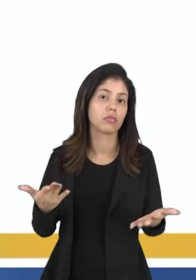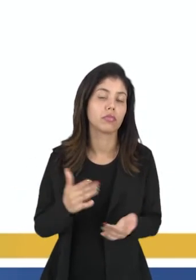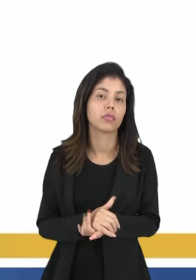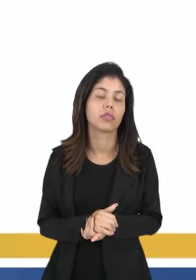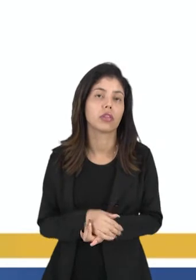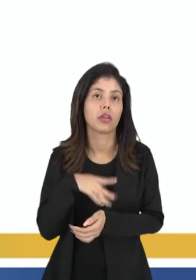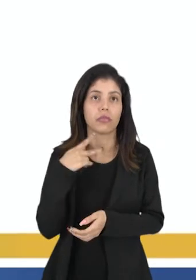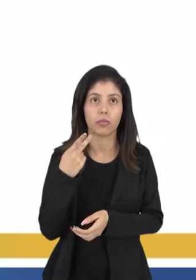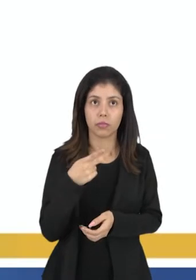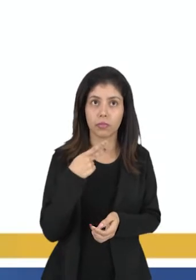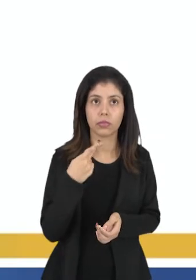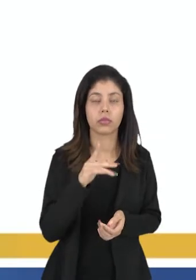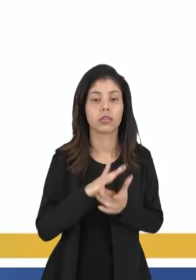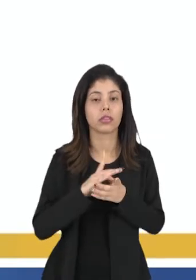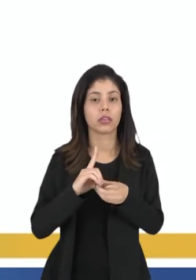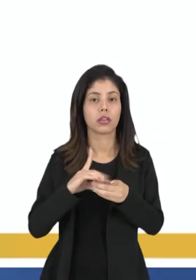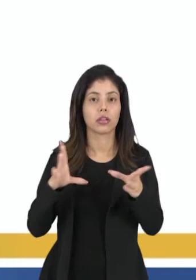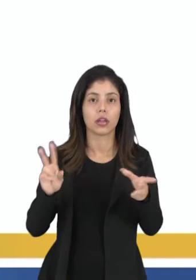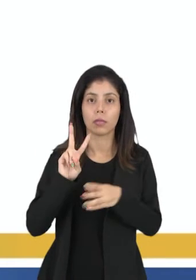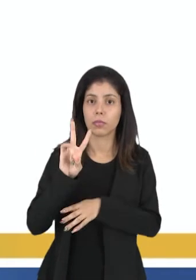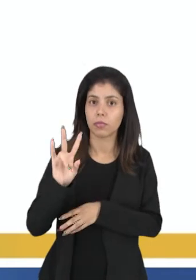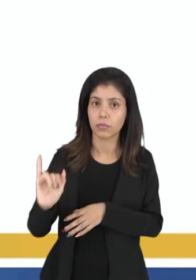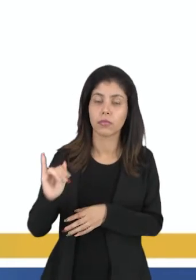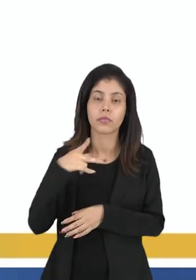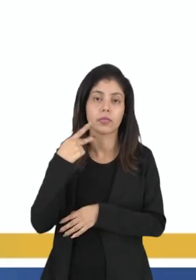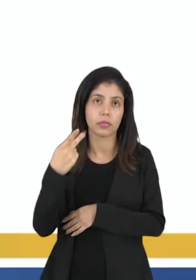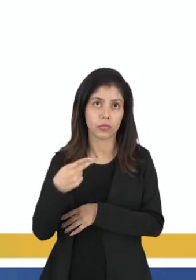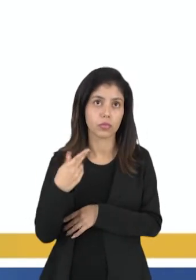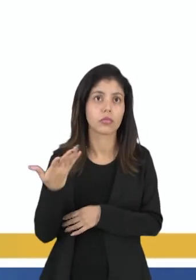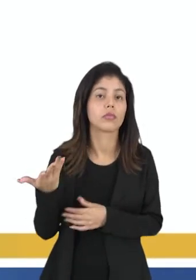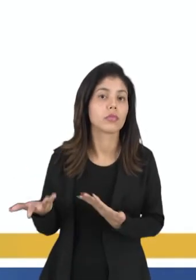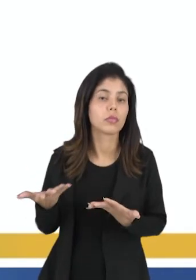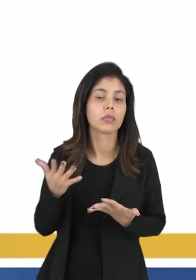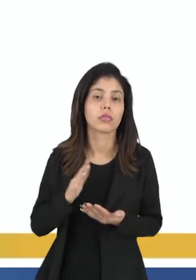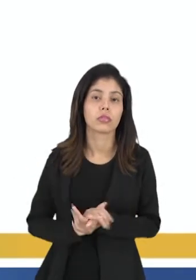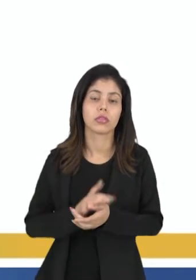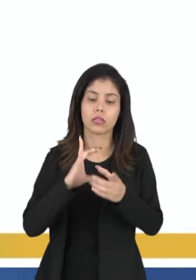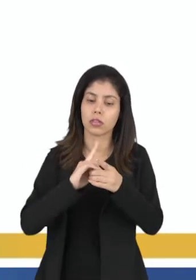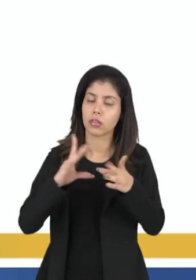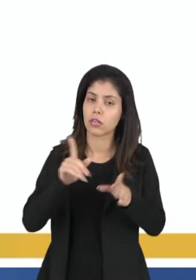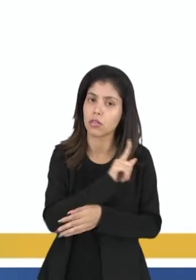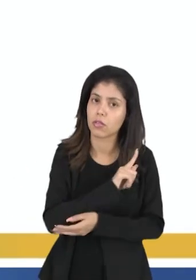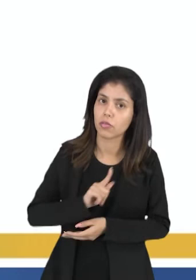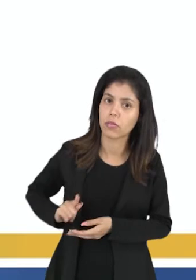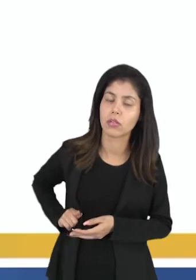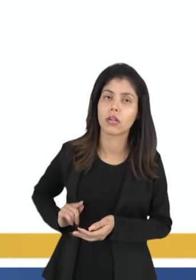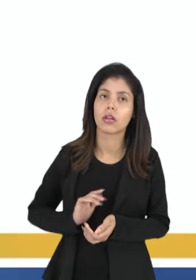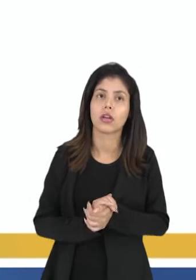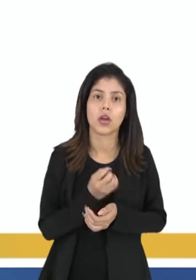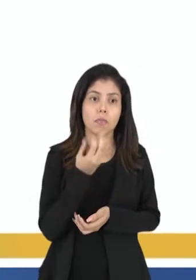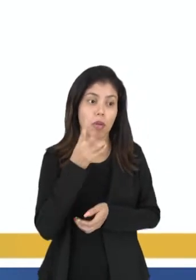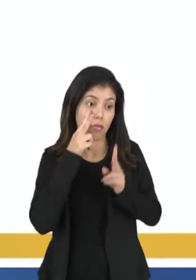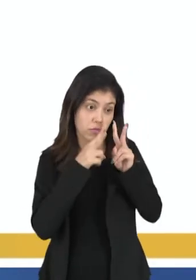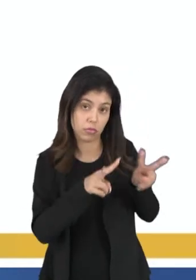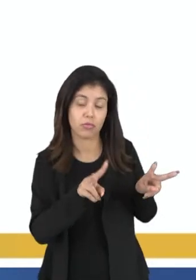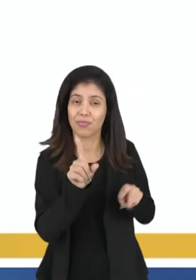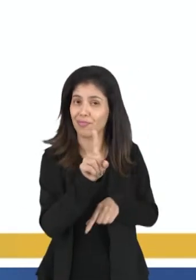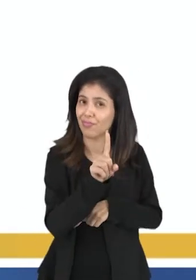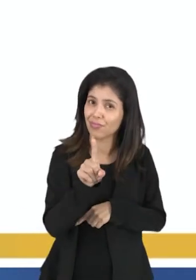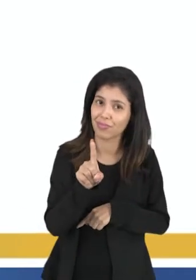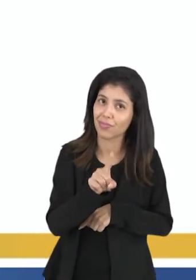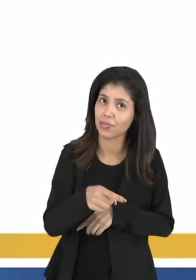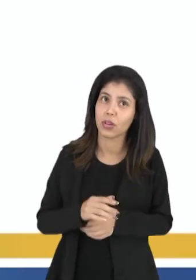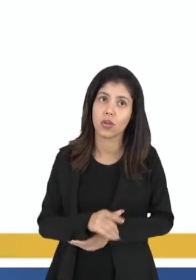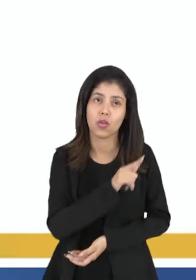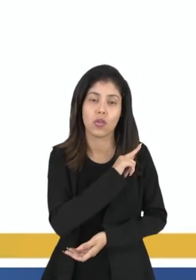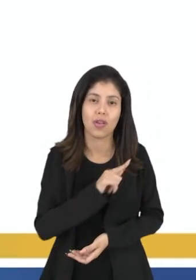sobre democracia, mas ele vai dizer que a democracia é um governo que não é bem visto, ele vai dizer